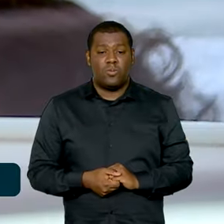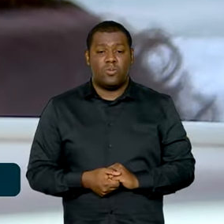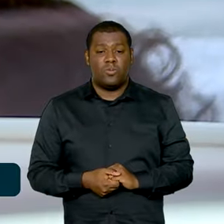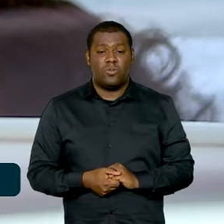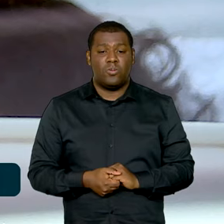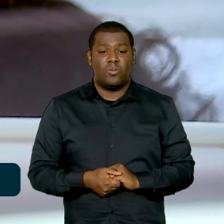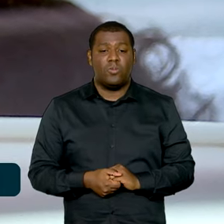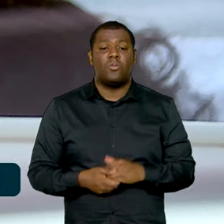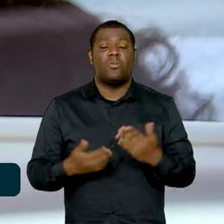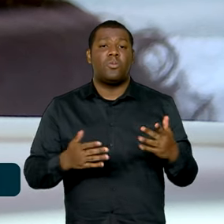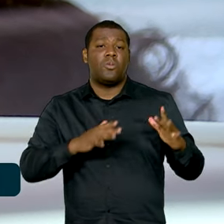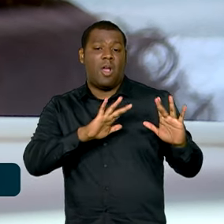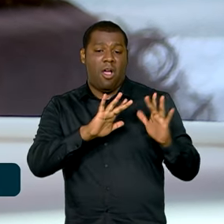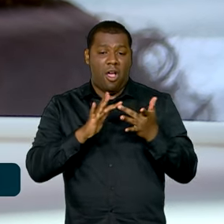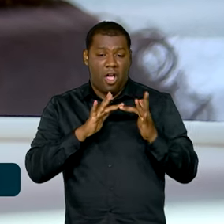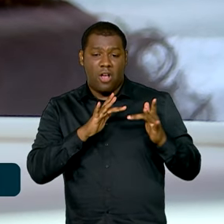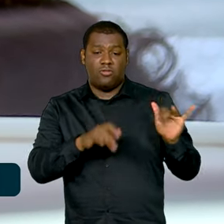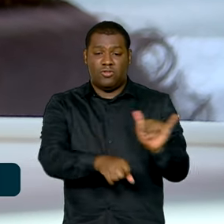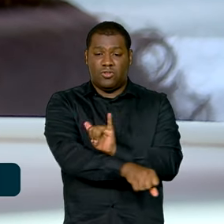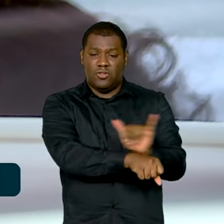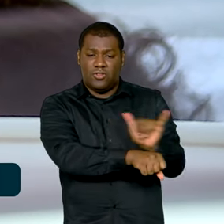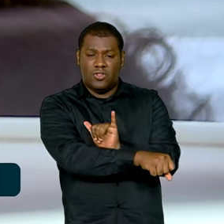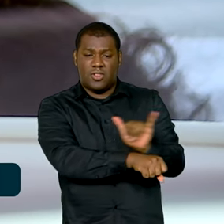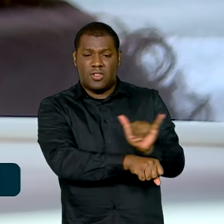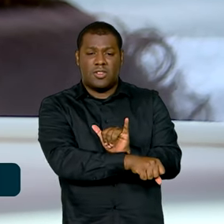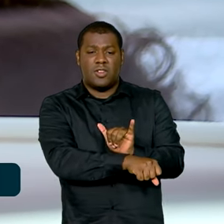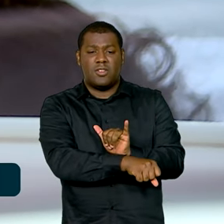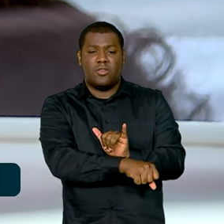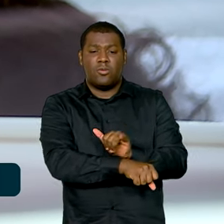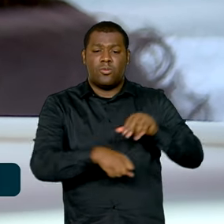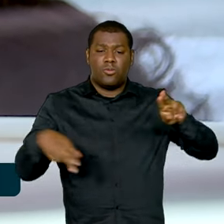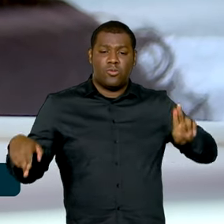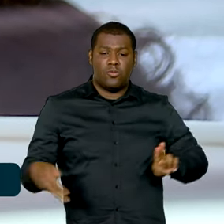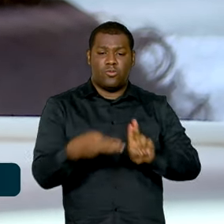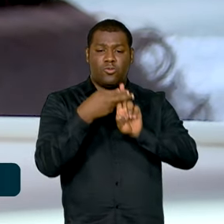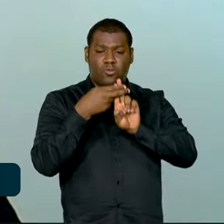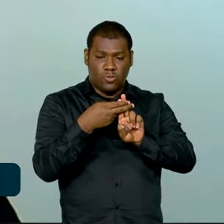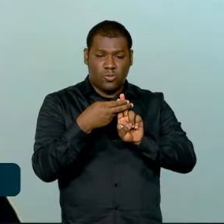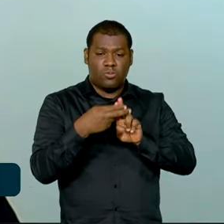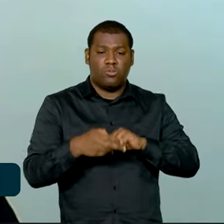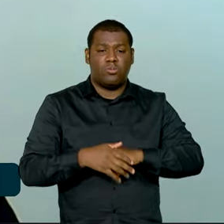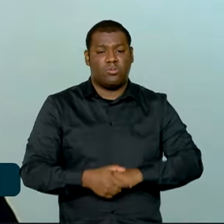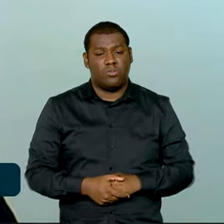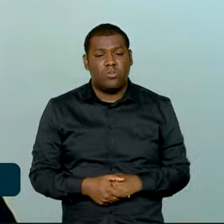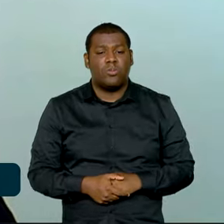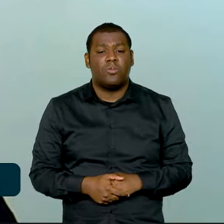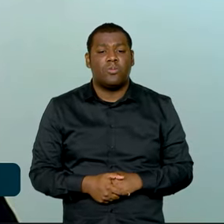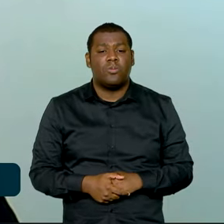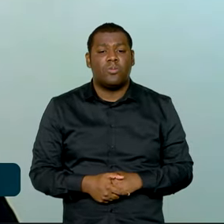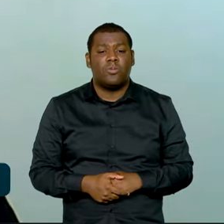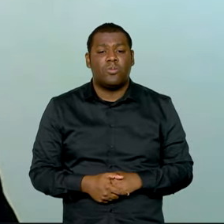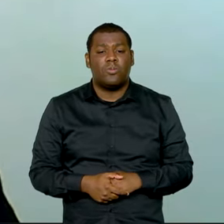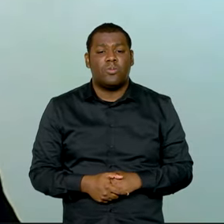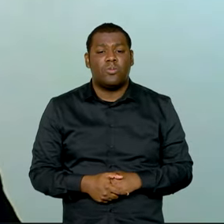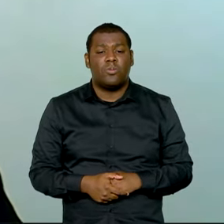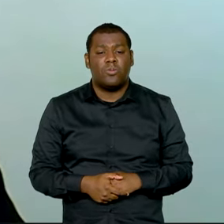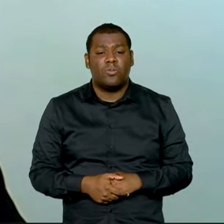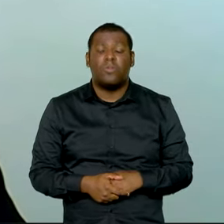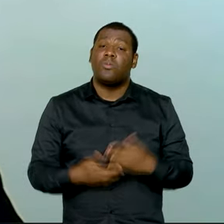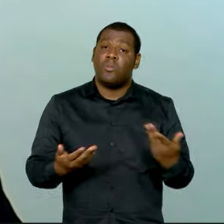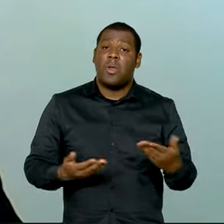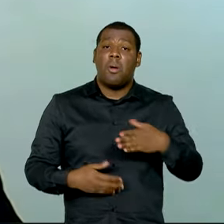inclusive com ações efetivas dos serviços de saúde. A gente considera que as mortes